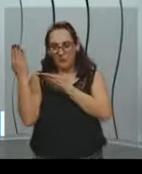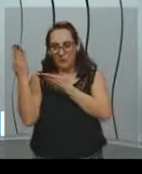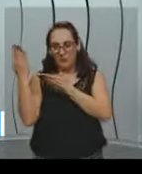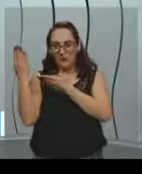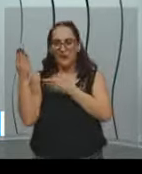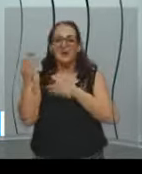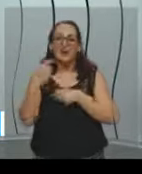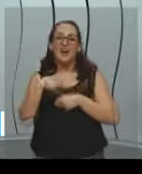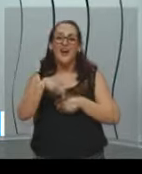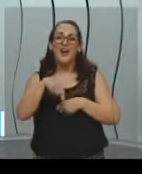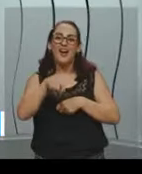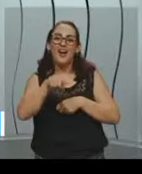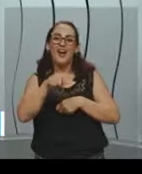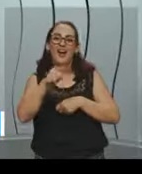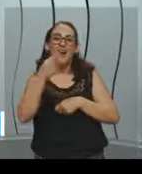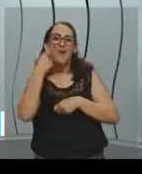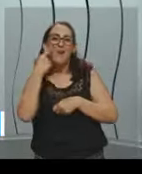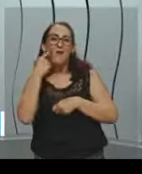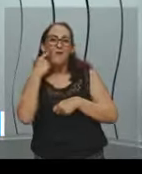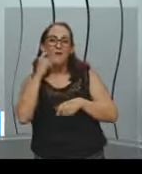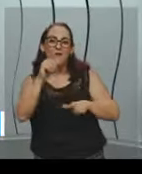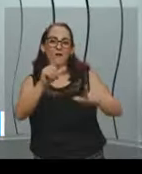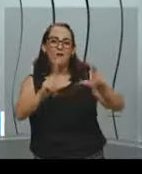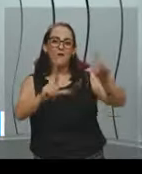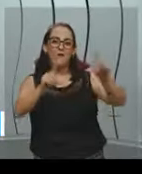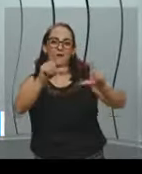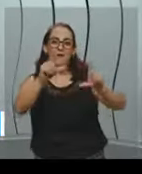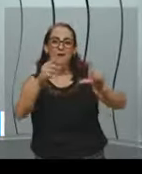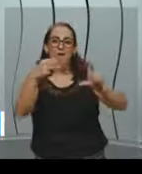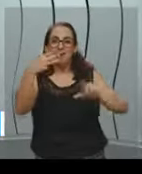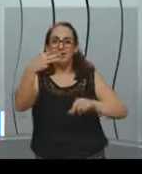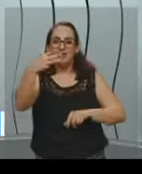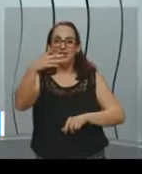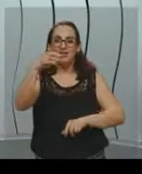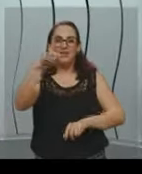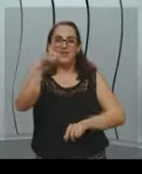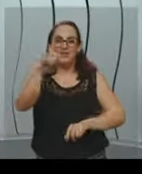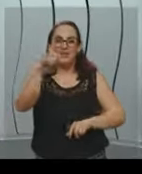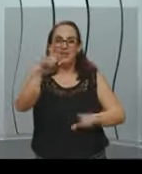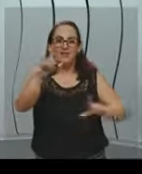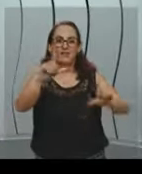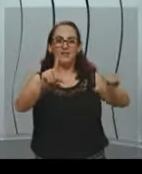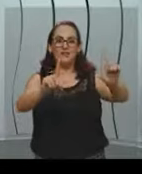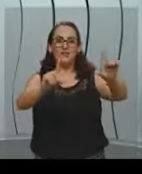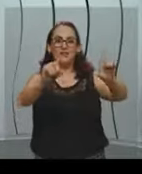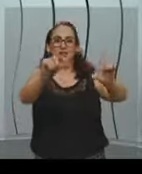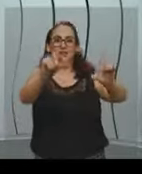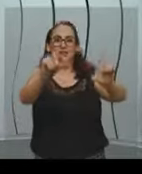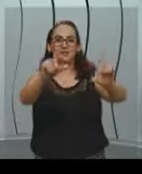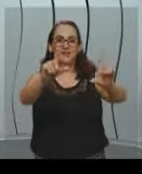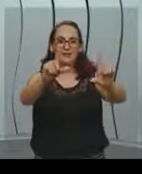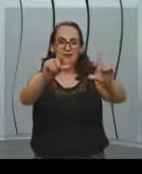imagina a minha cara assistindo um filme 3D. Assim, né?